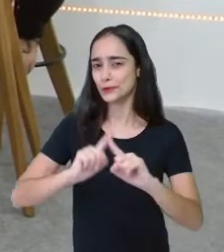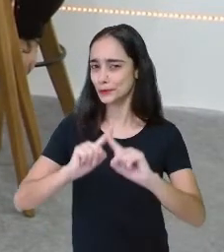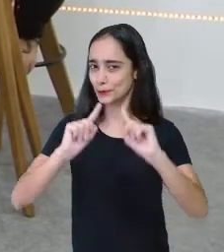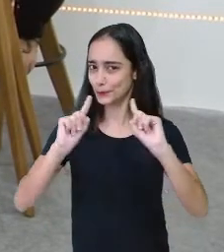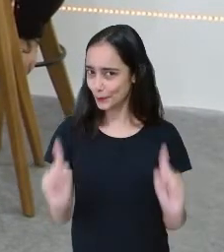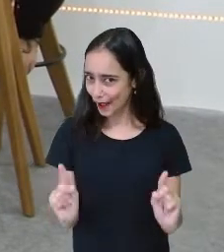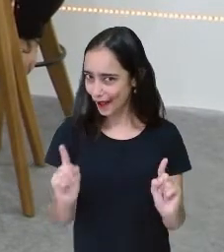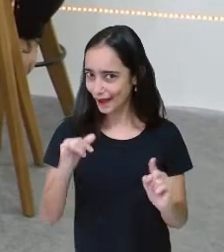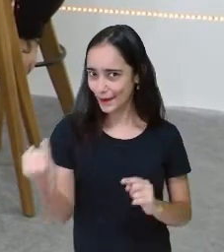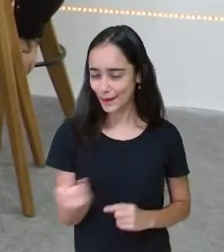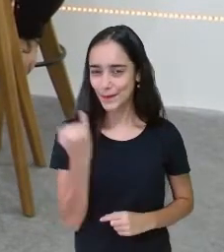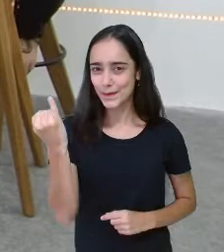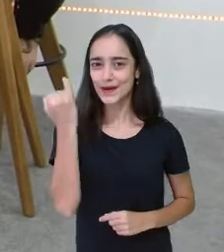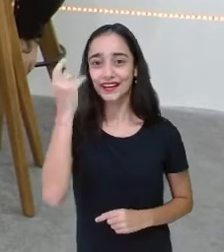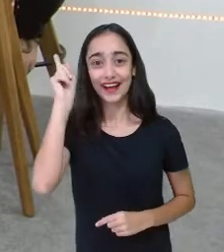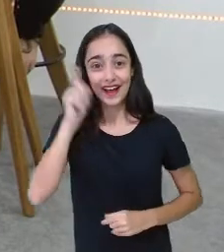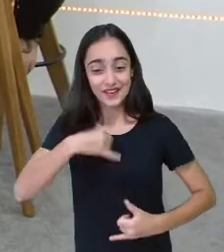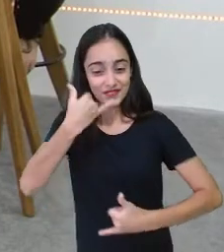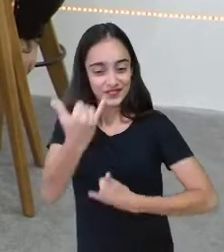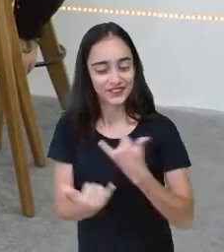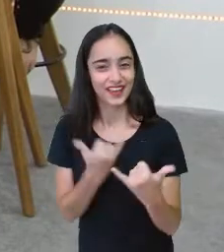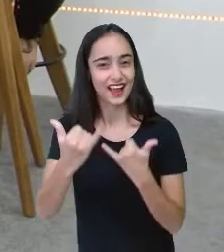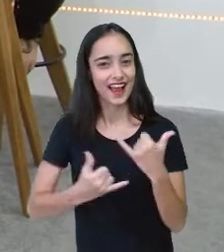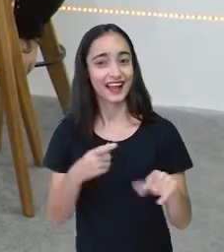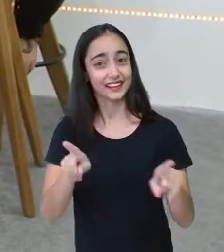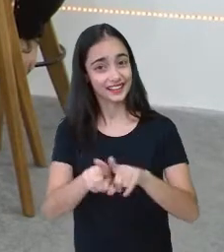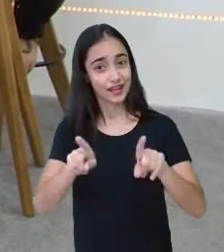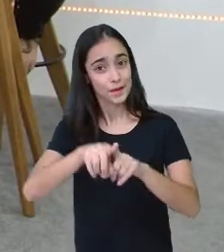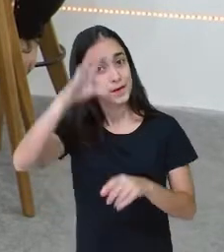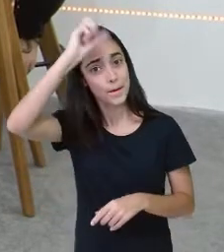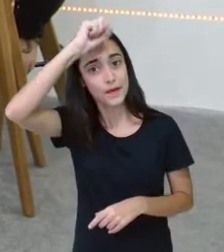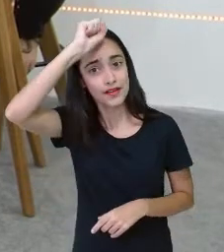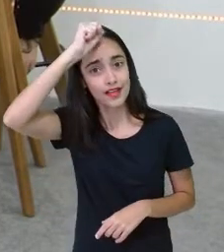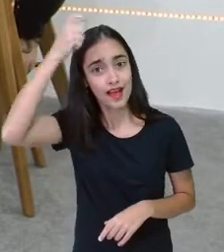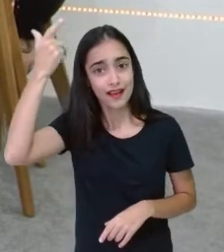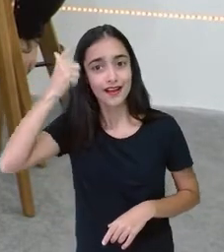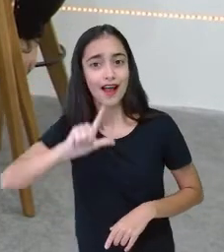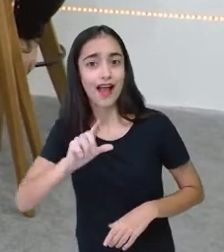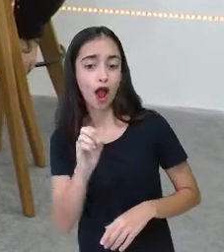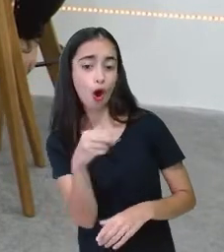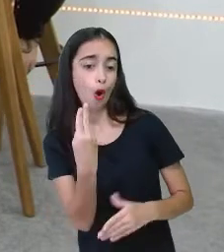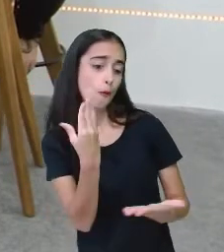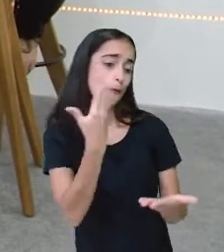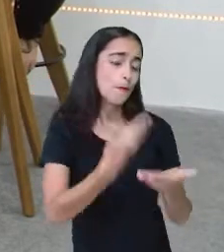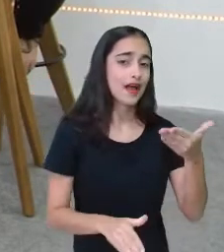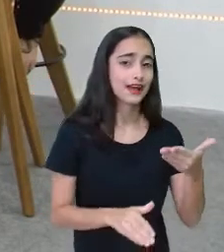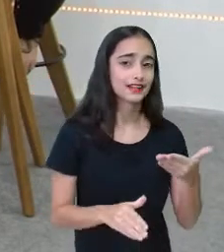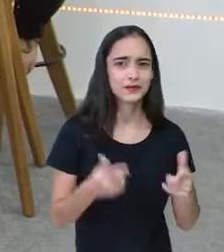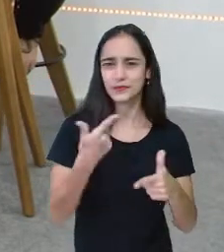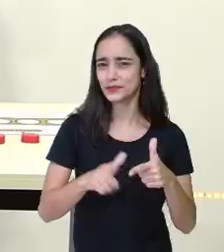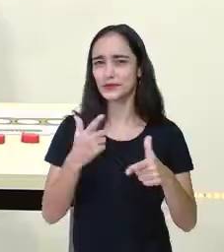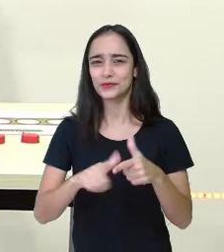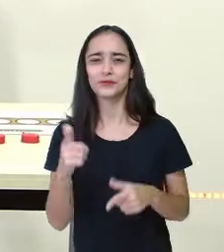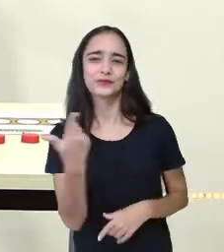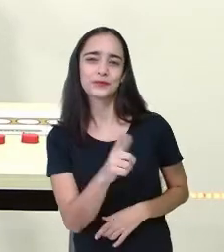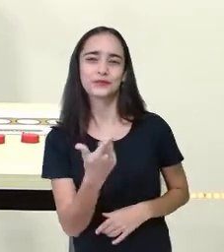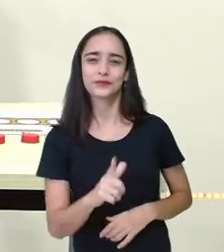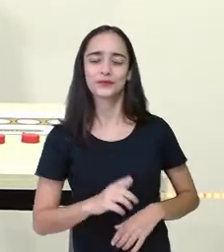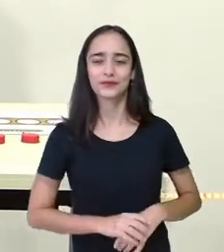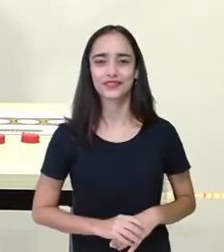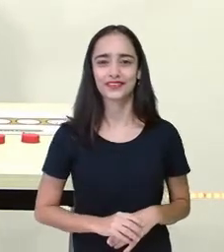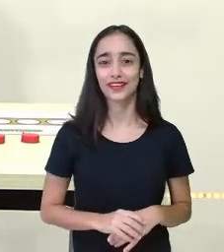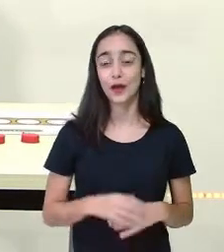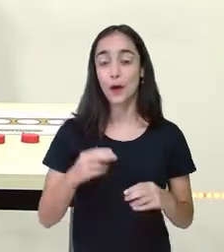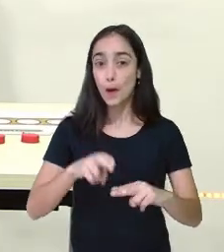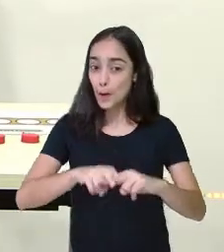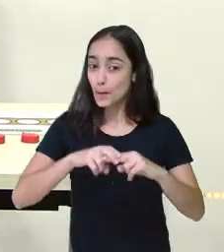é jogar e aprender. Quem ganha e quem perde não tem problema, não é isso? Isso mesmo, é por isso que eu não ligo,